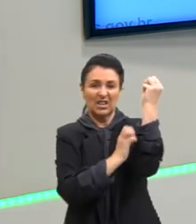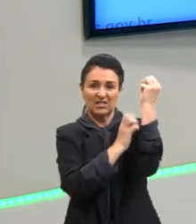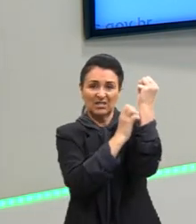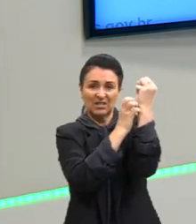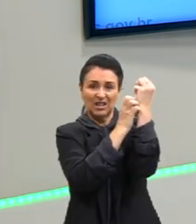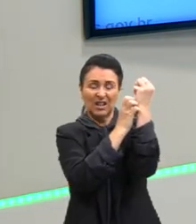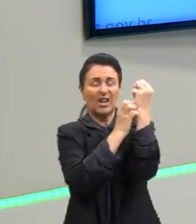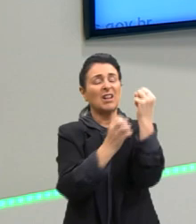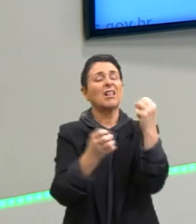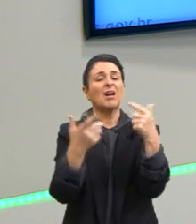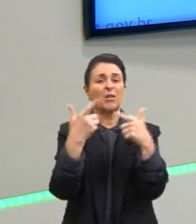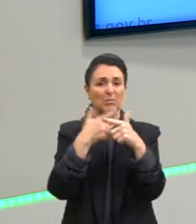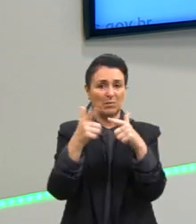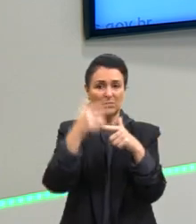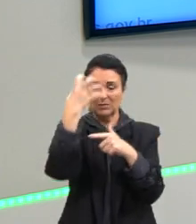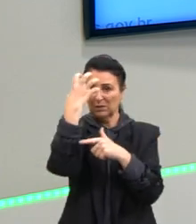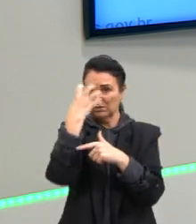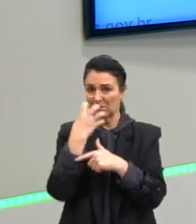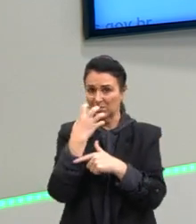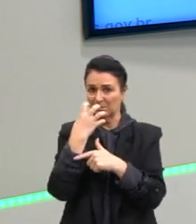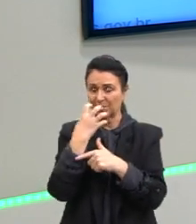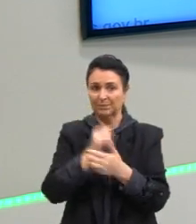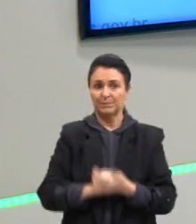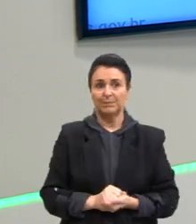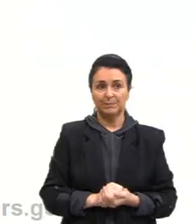vários quesitos.